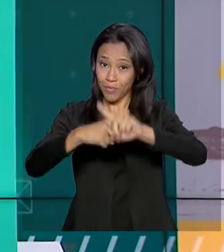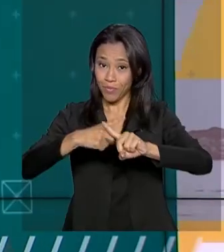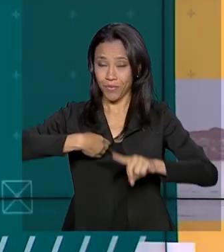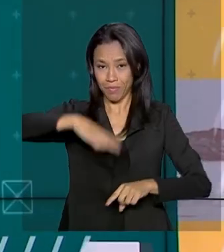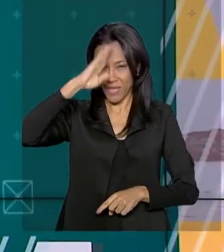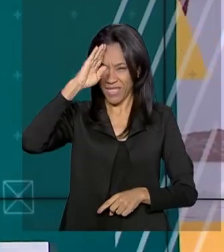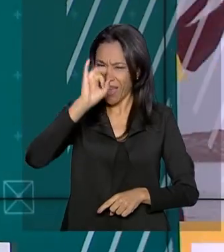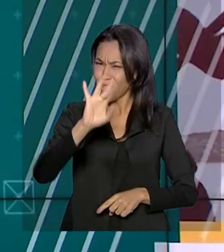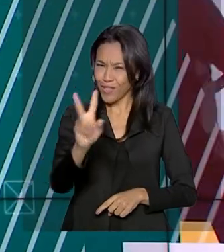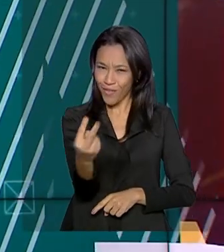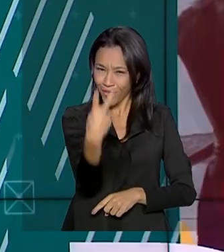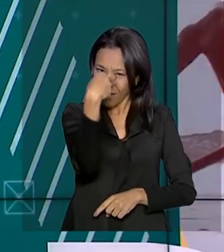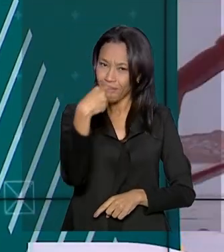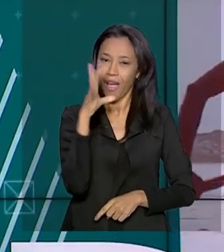É só ficar ligado na nossa programação.